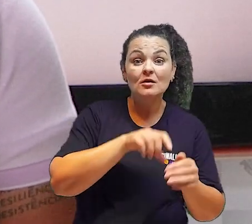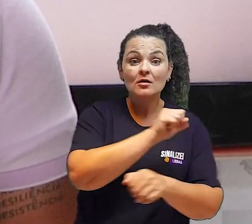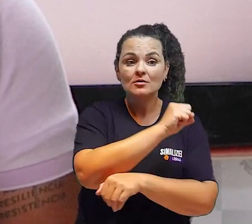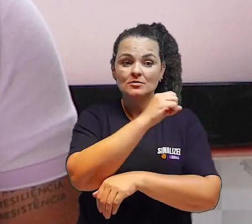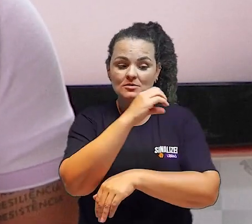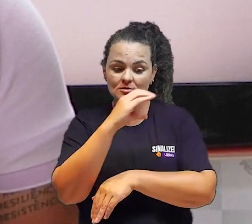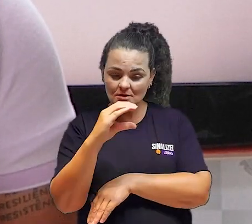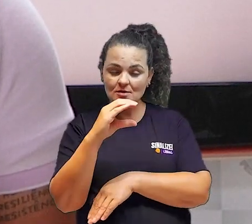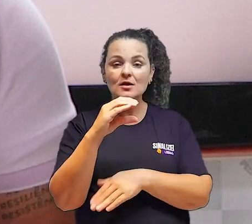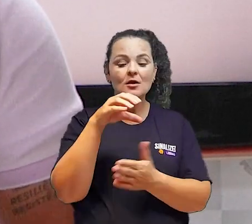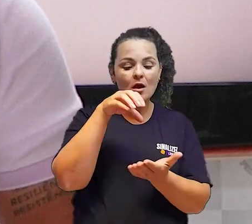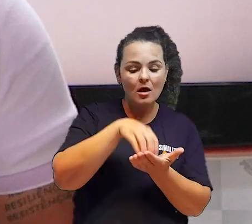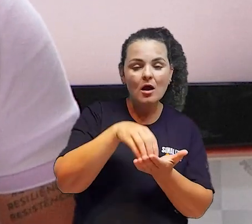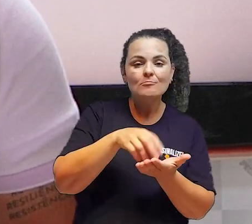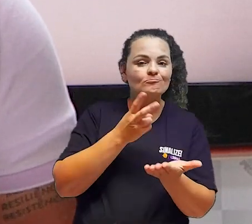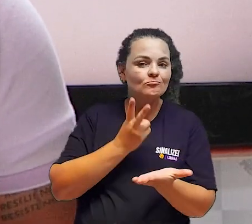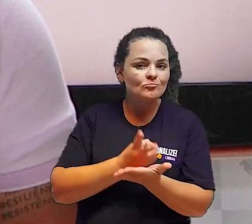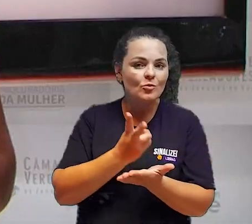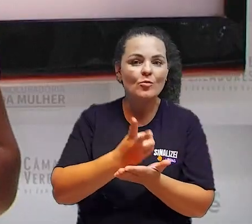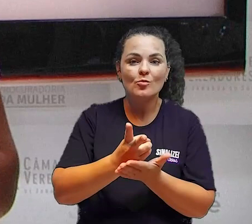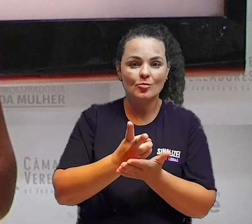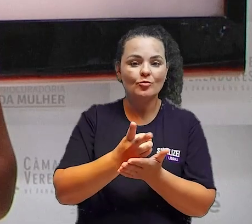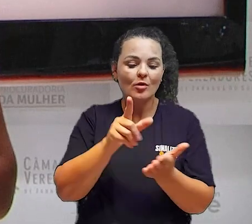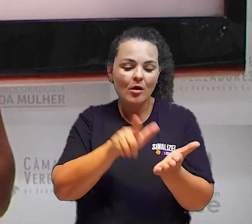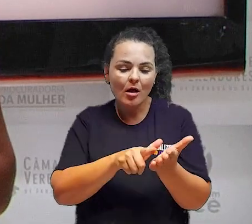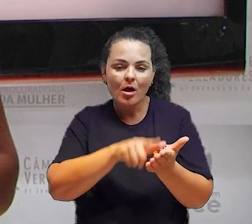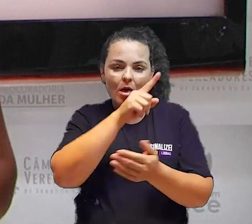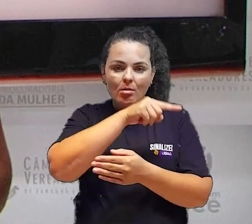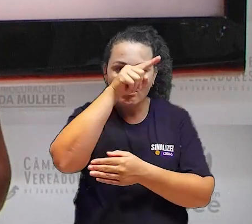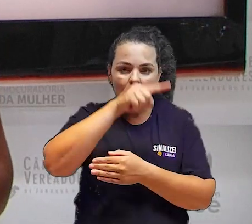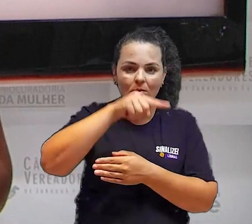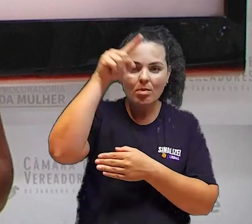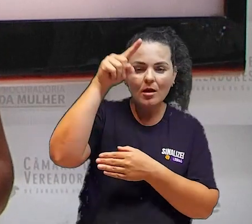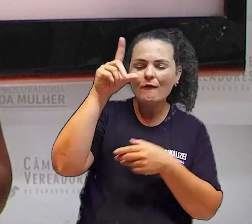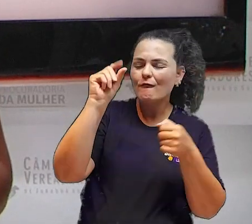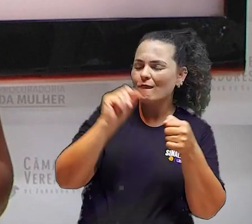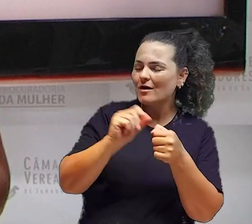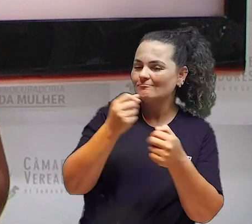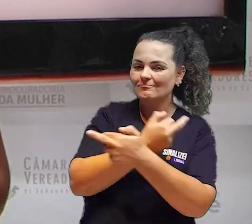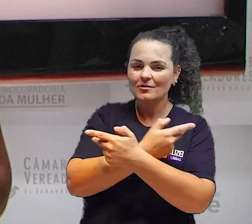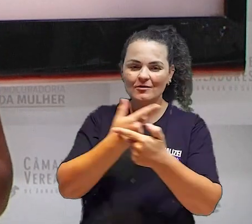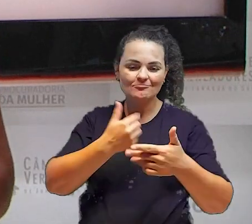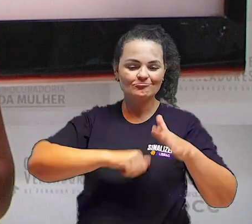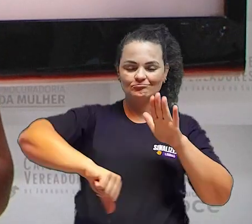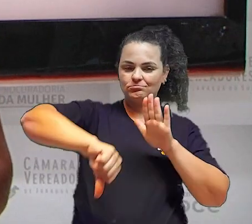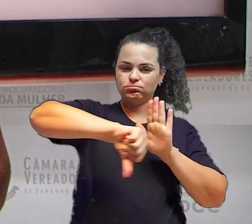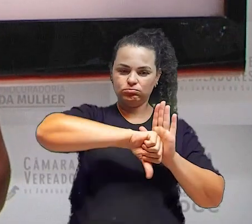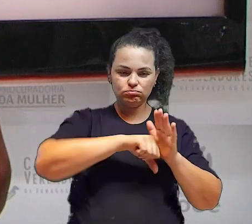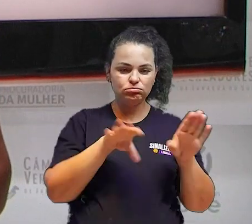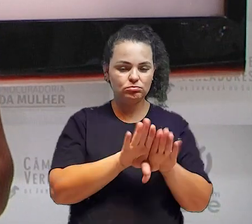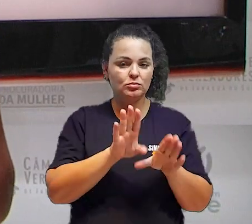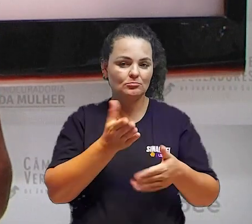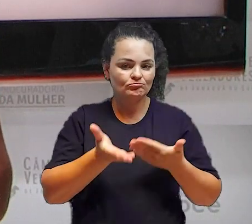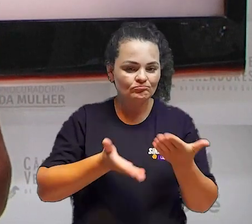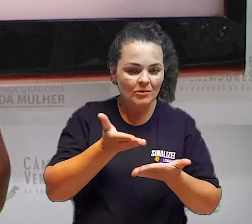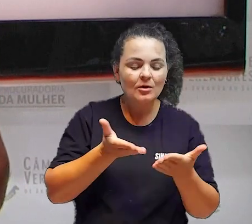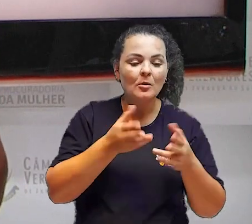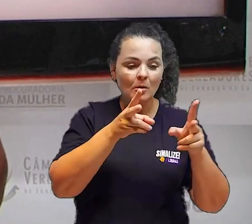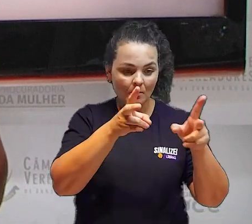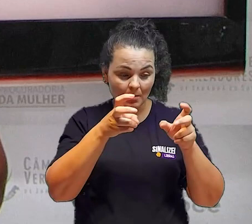o órgão permanente de perícia oficial do Estado, responsável por realizar perícias criminais e serviços de